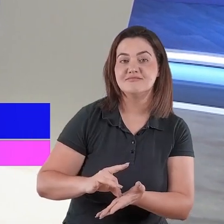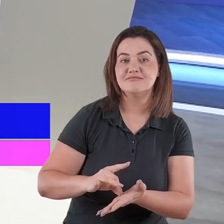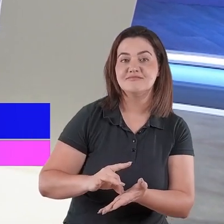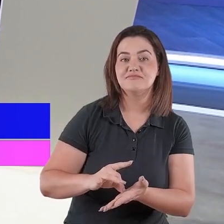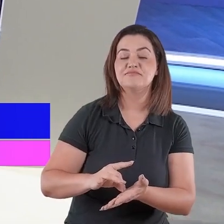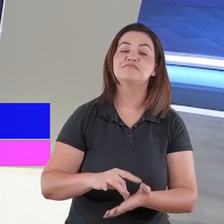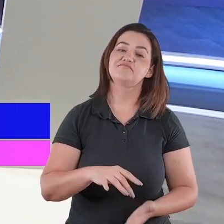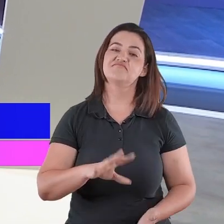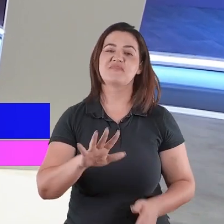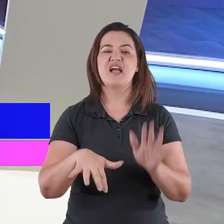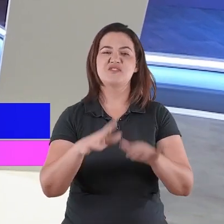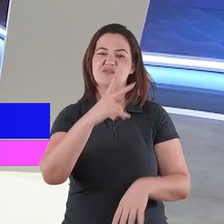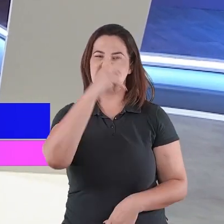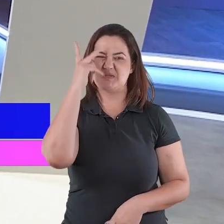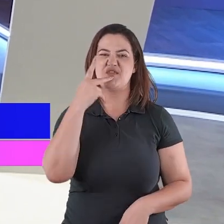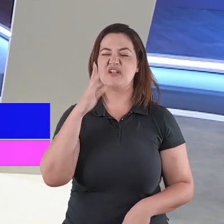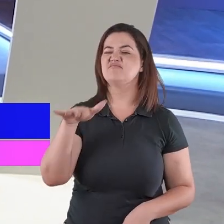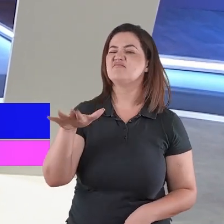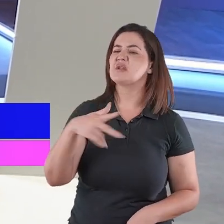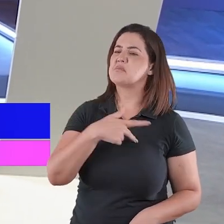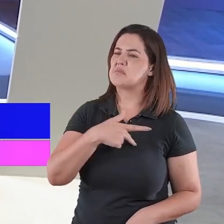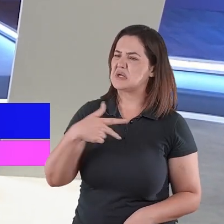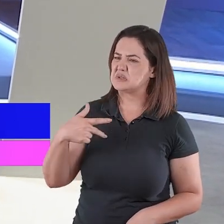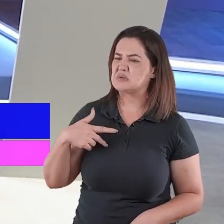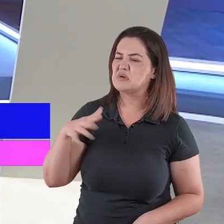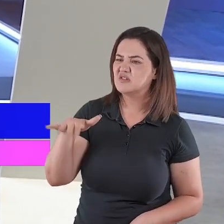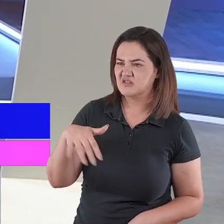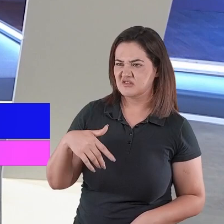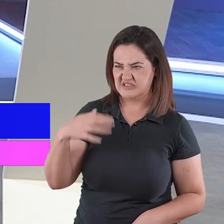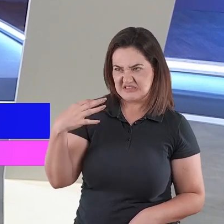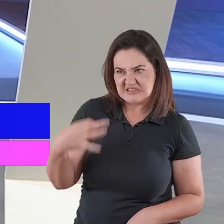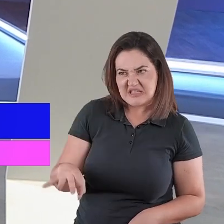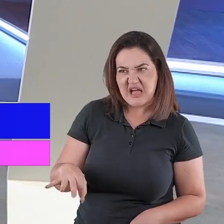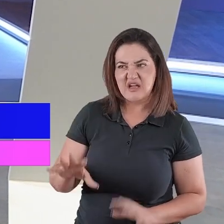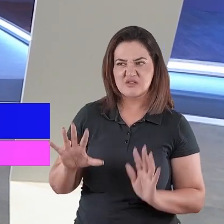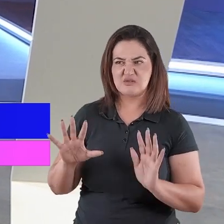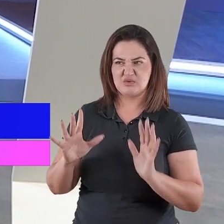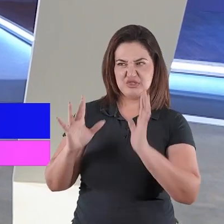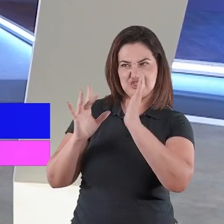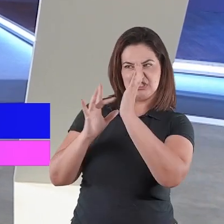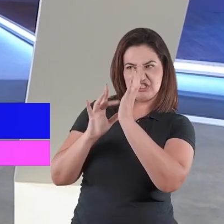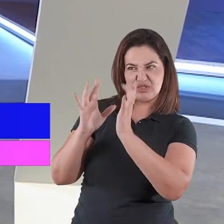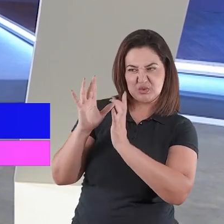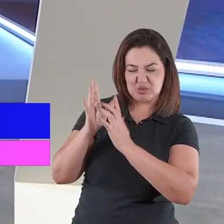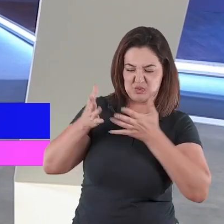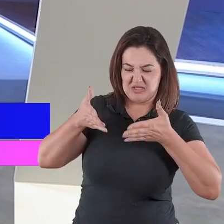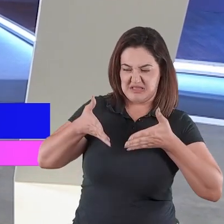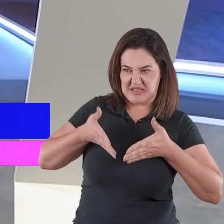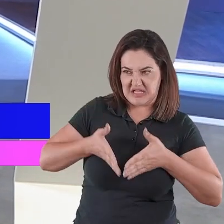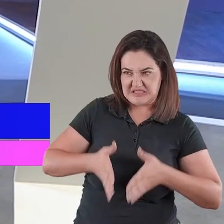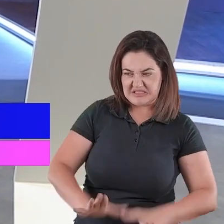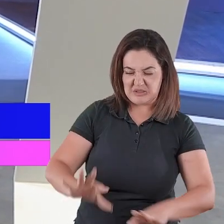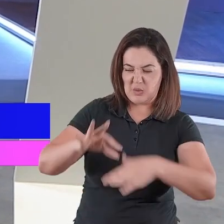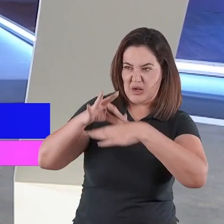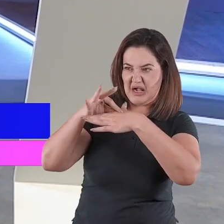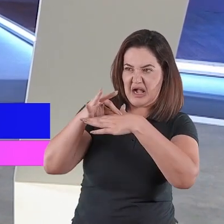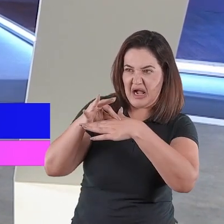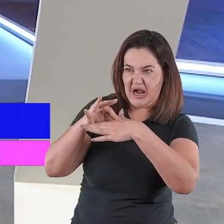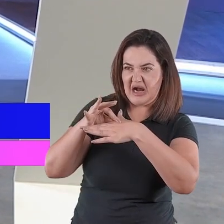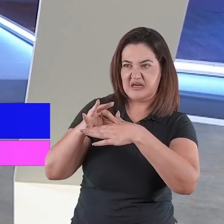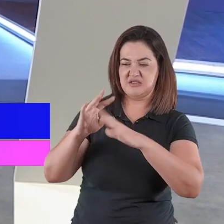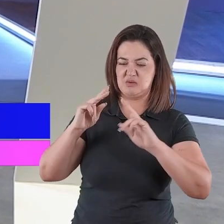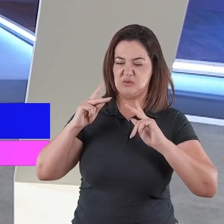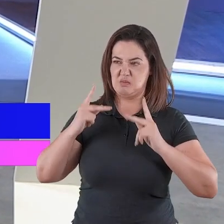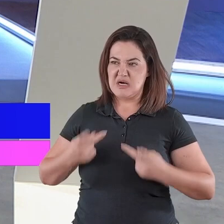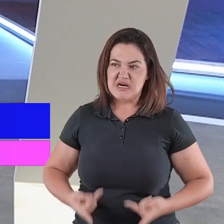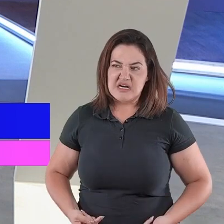alguém pode dizer assim, é pastor, qual é a certeza que nós temos de que esse Jesus que nasceu lá atrás, ele é de